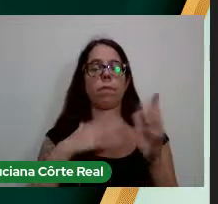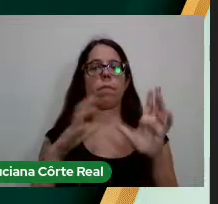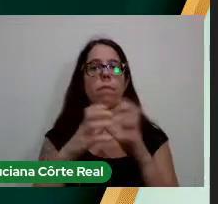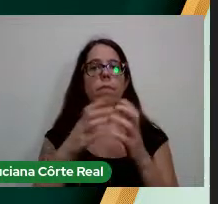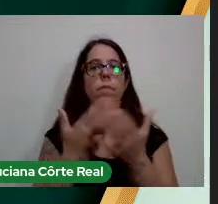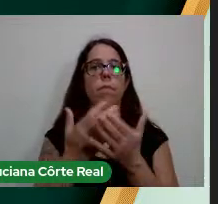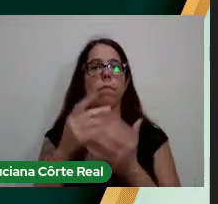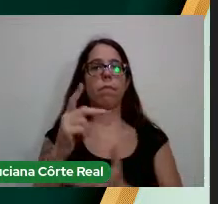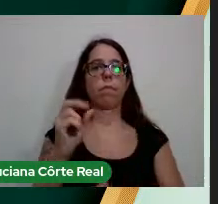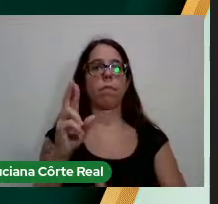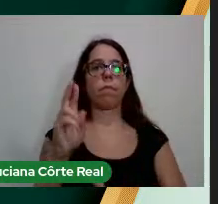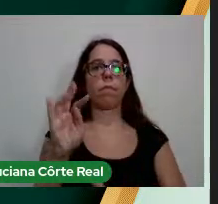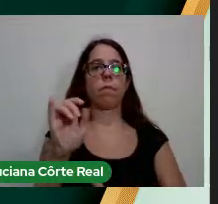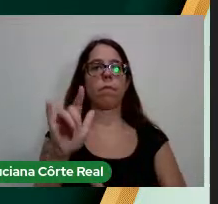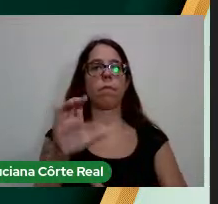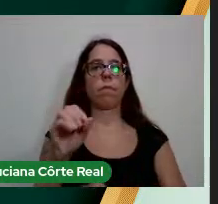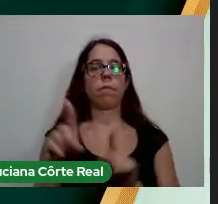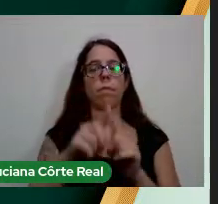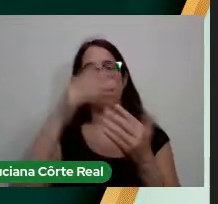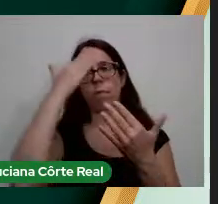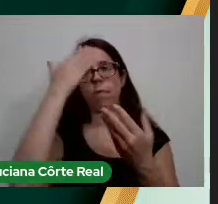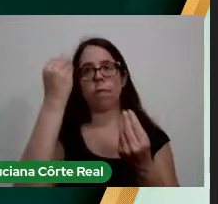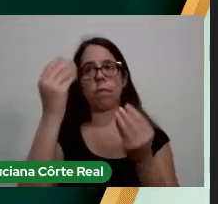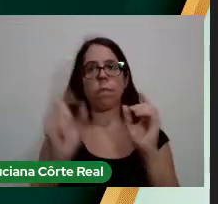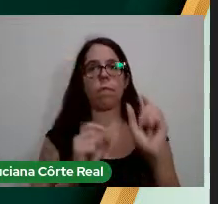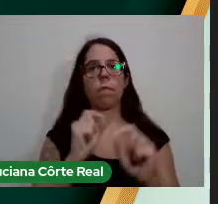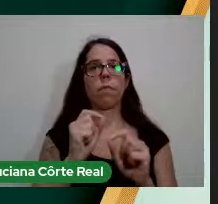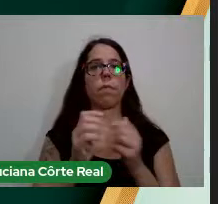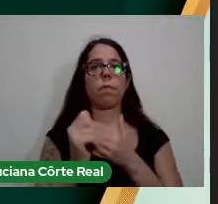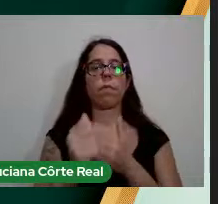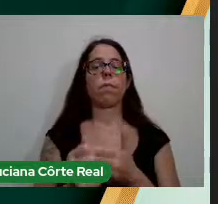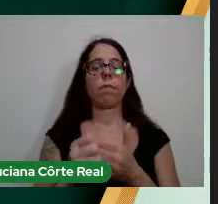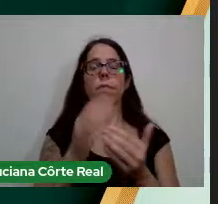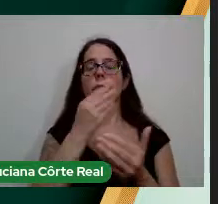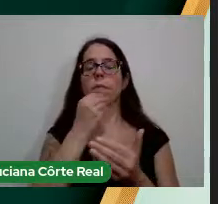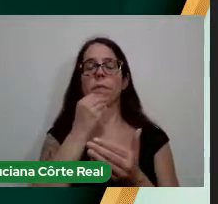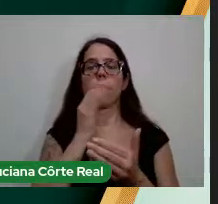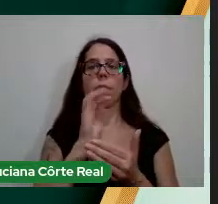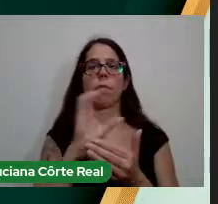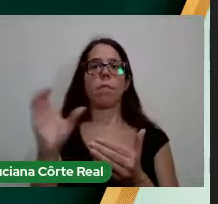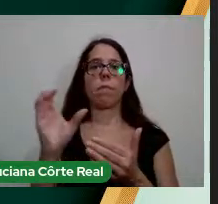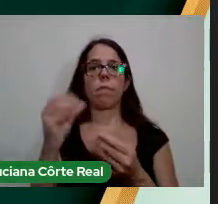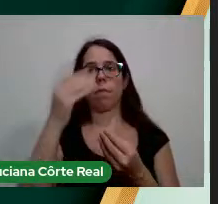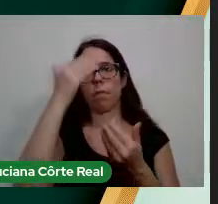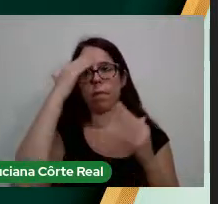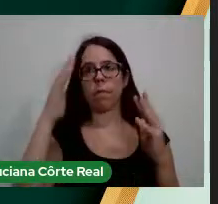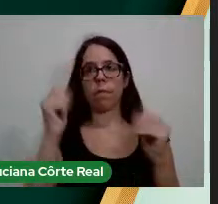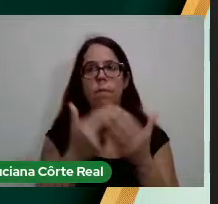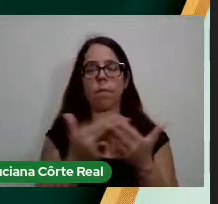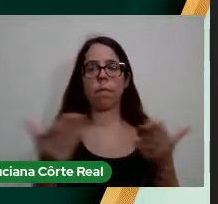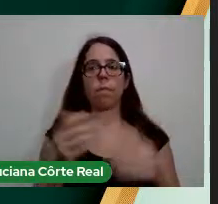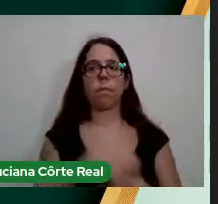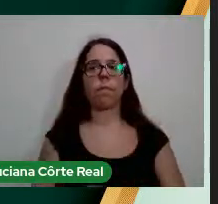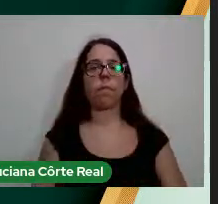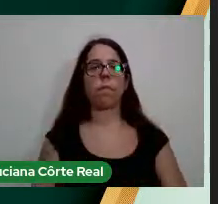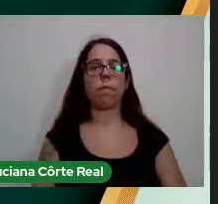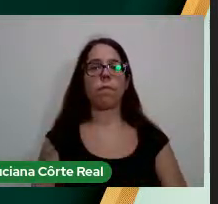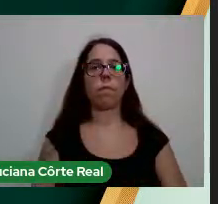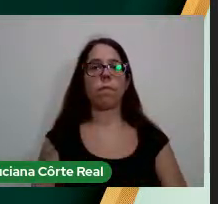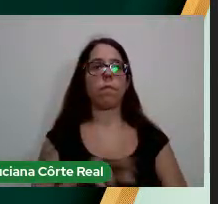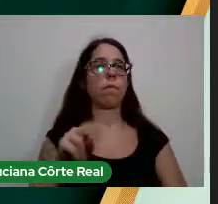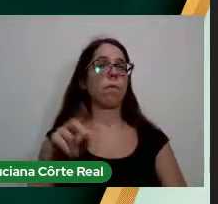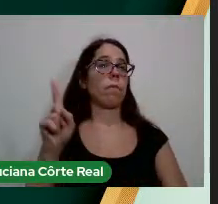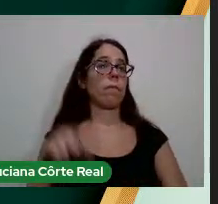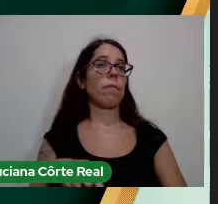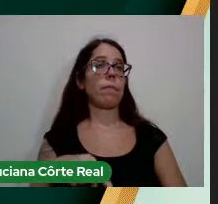E imensamente grata também Ao meu orientador DTCC Muito obrigada A todos vocês E nunca é